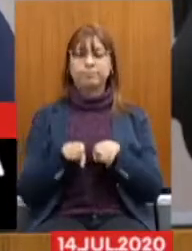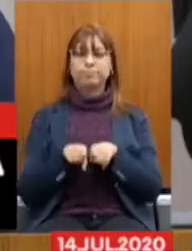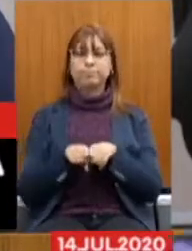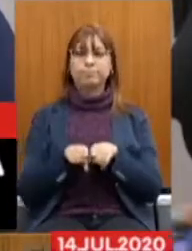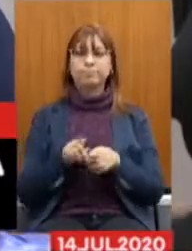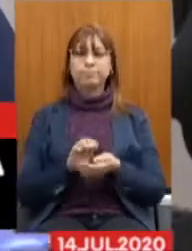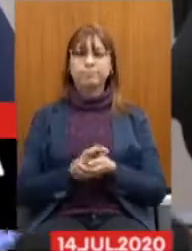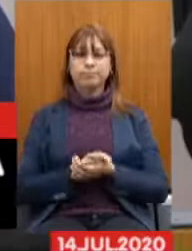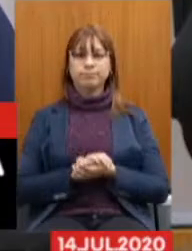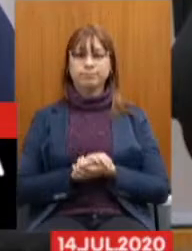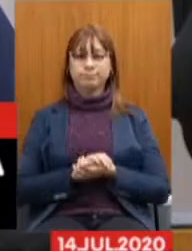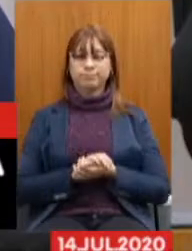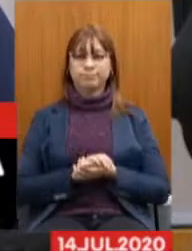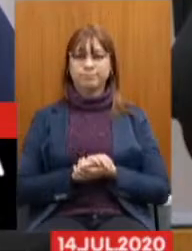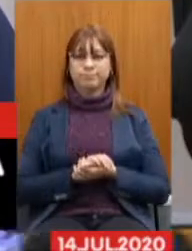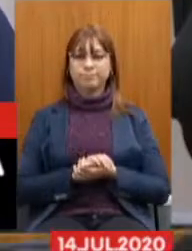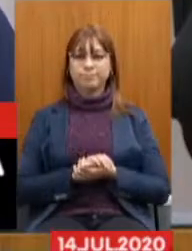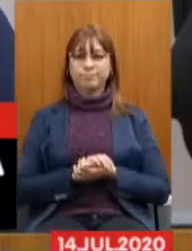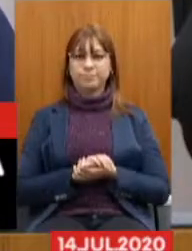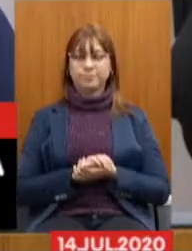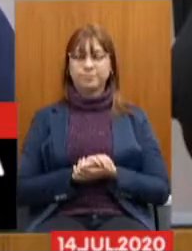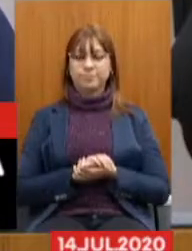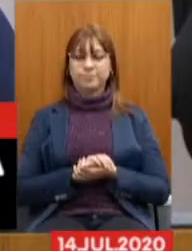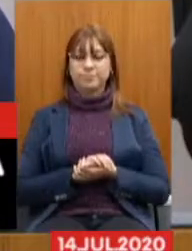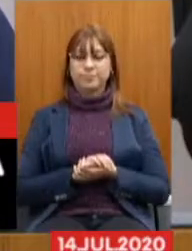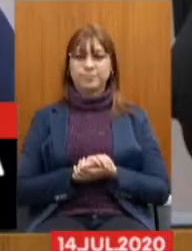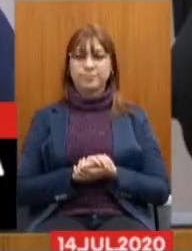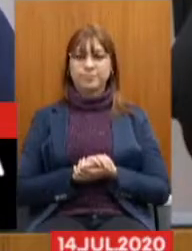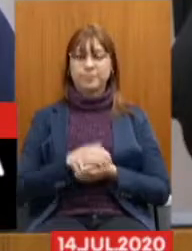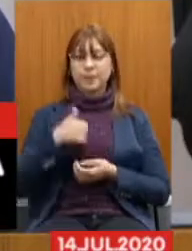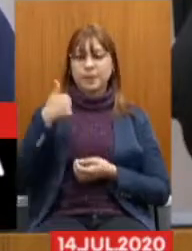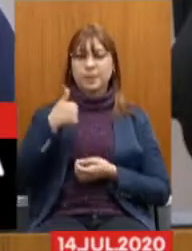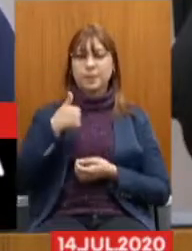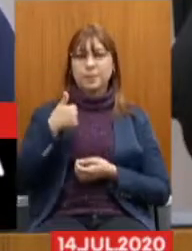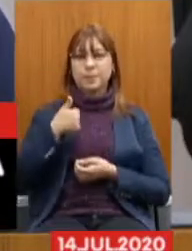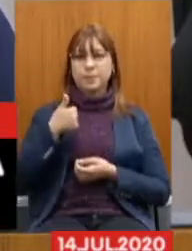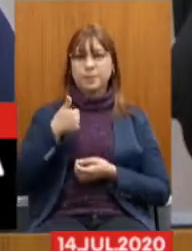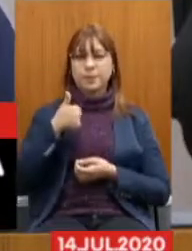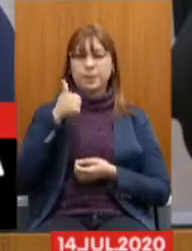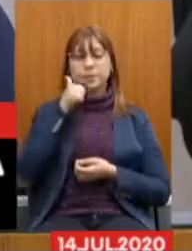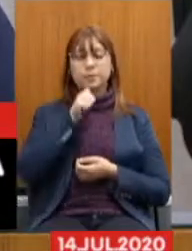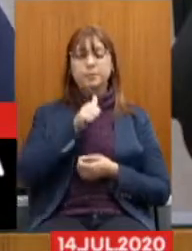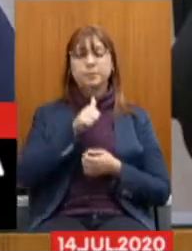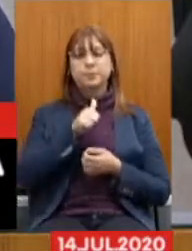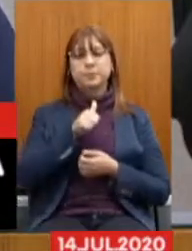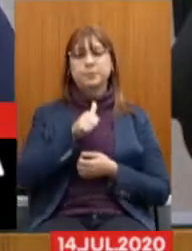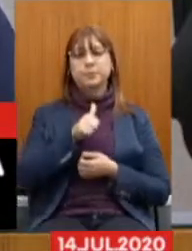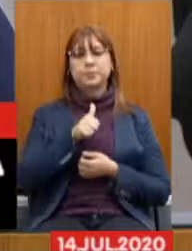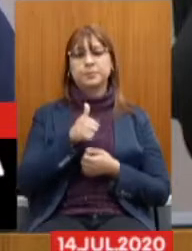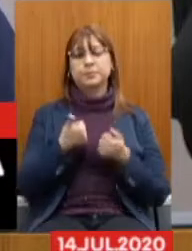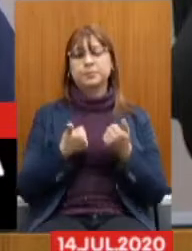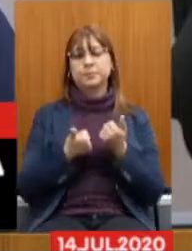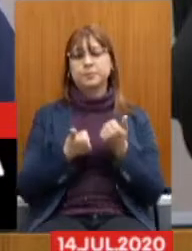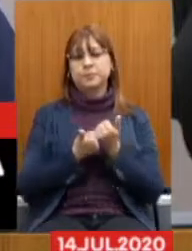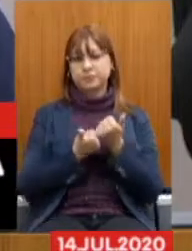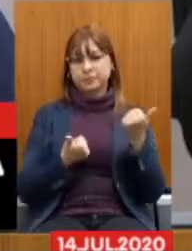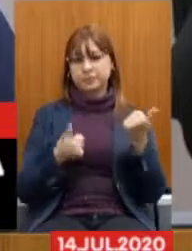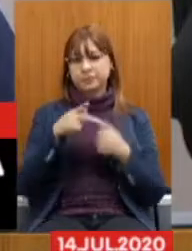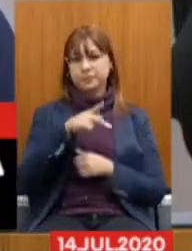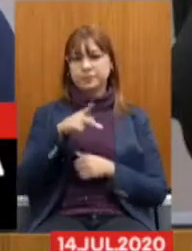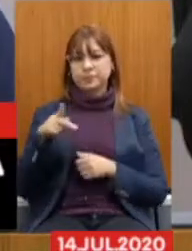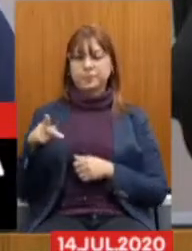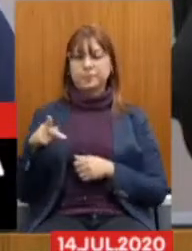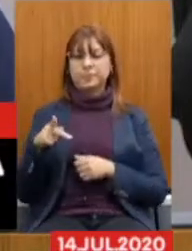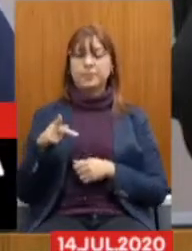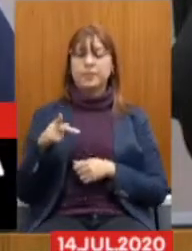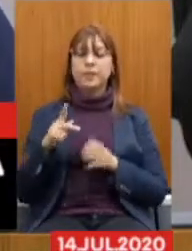Sua participação Primeira vice-presidência Presidente Do sindicato Das servidoras Da justiça De